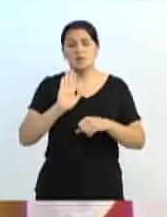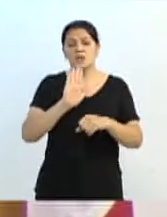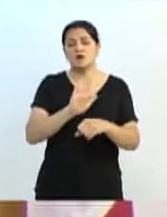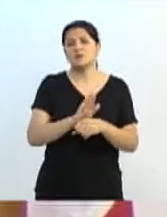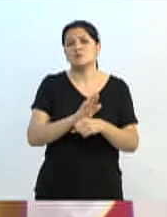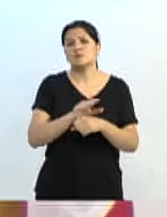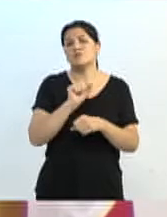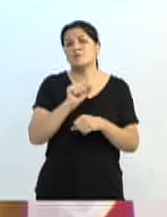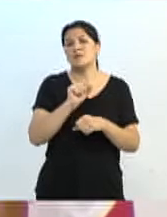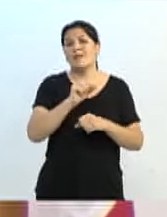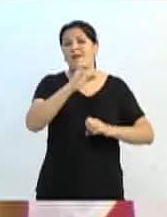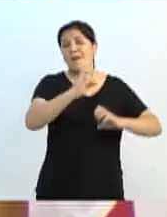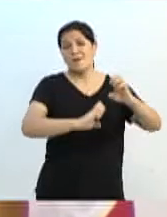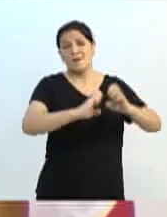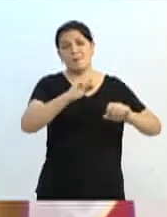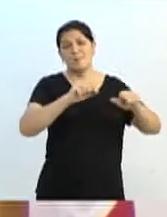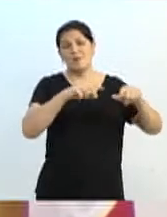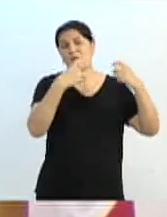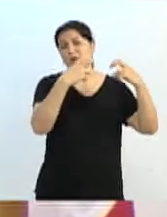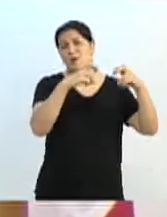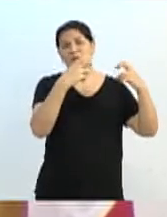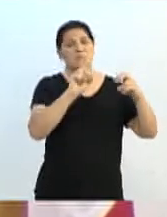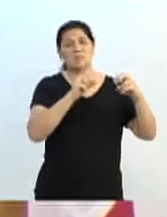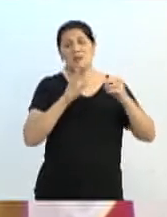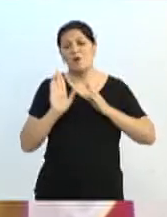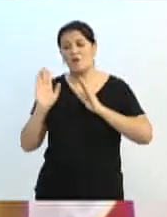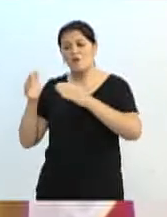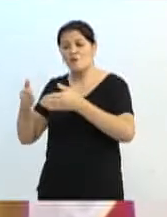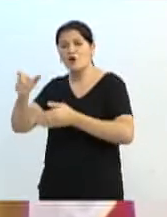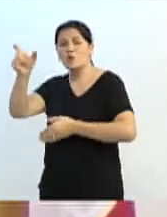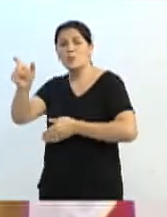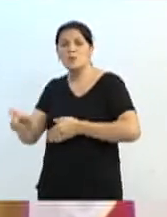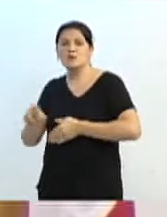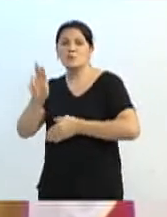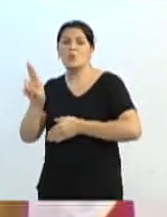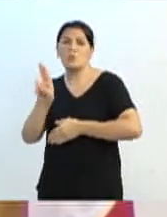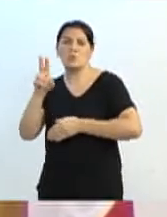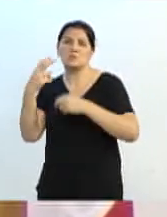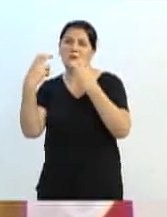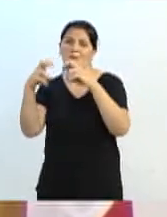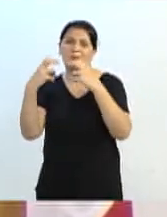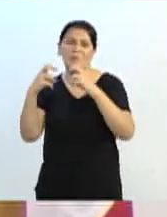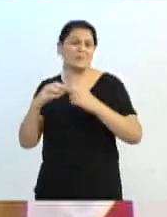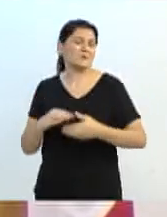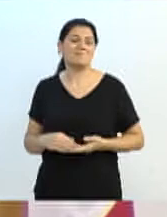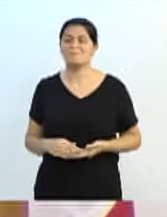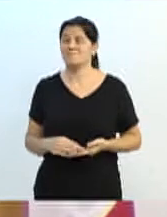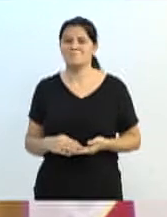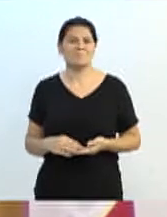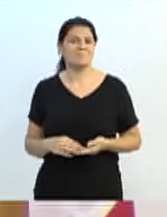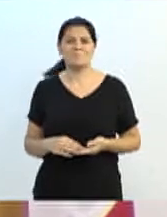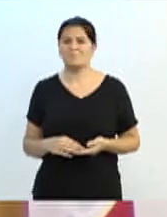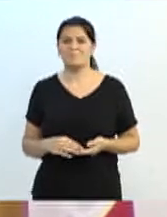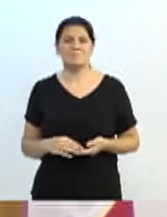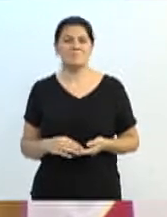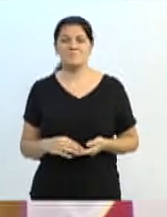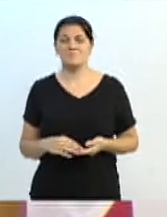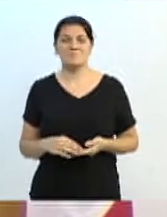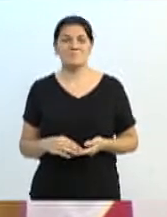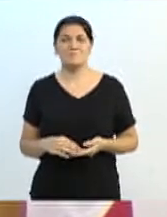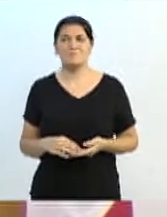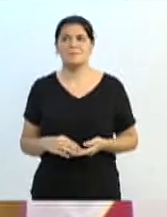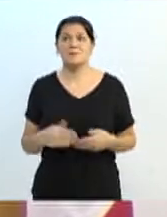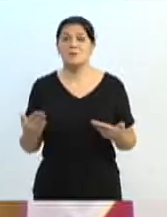A Blumob. Nunca há usuário, nunca há município de Blumenau. Tanto é que no início prevíamos